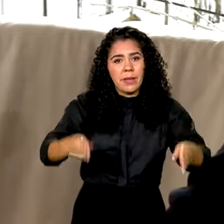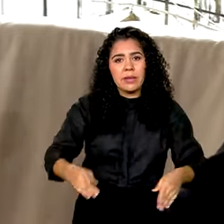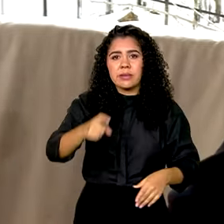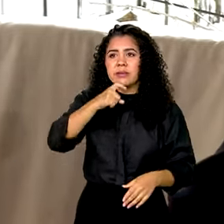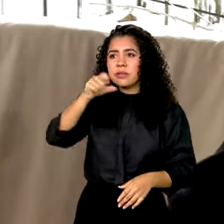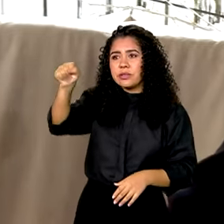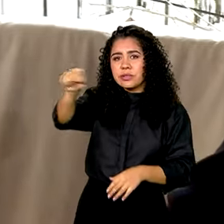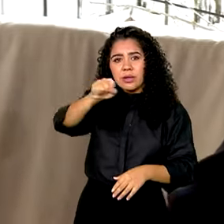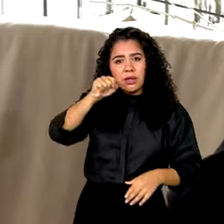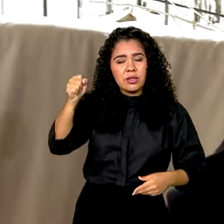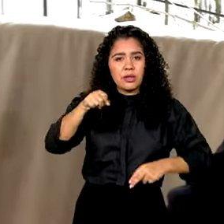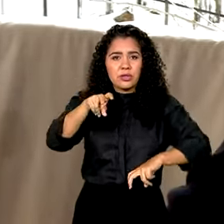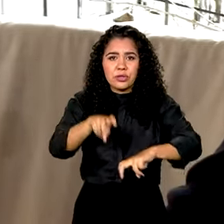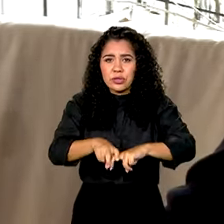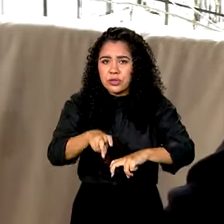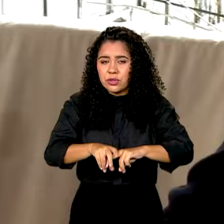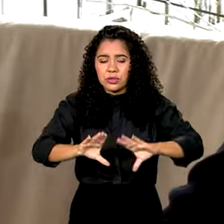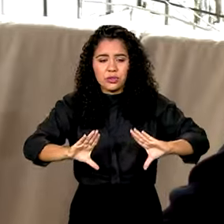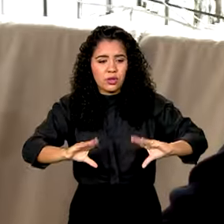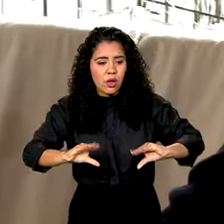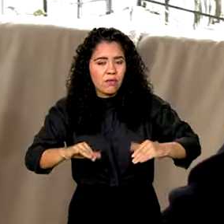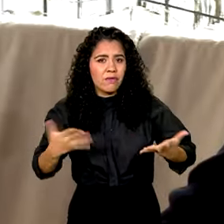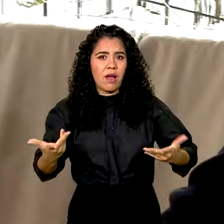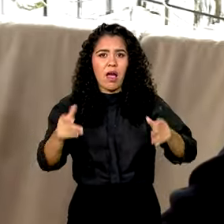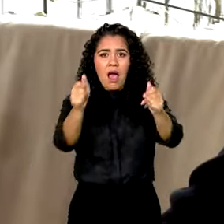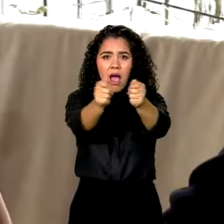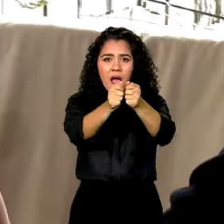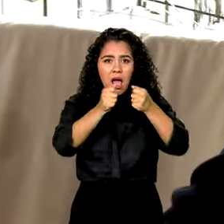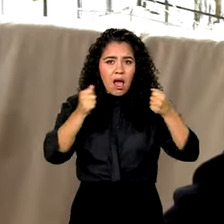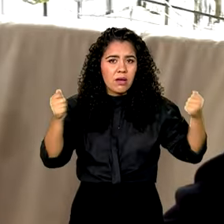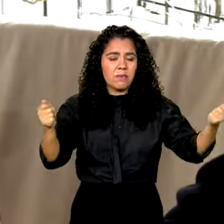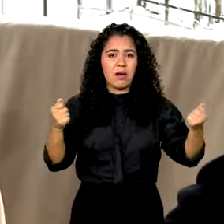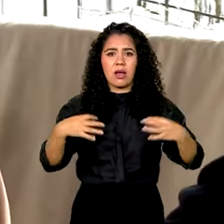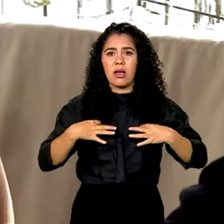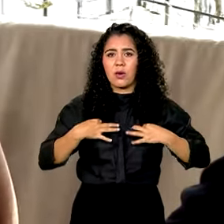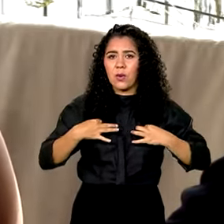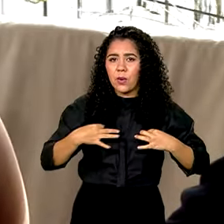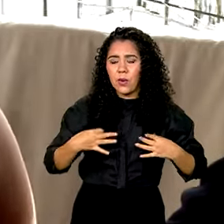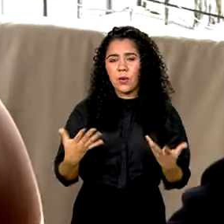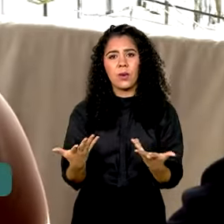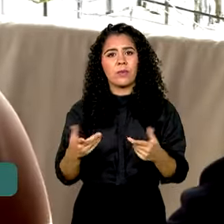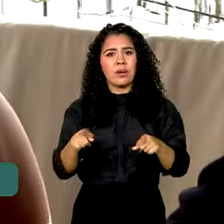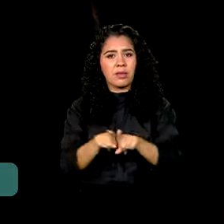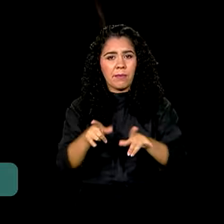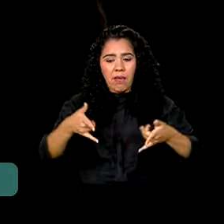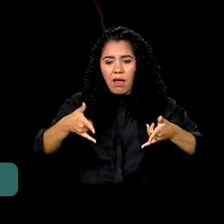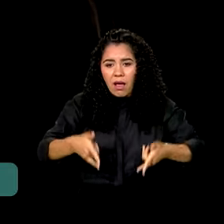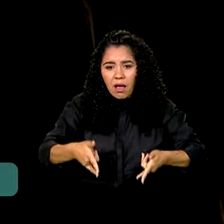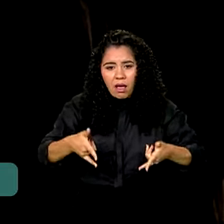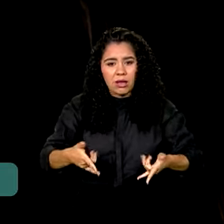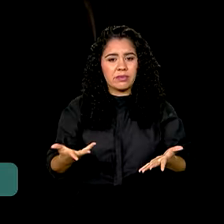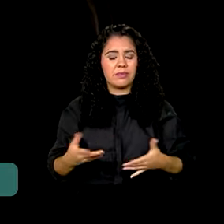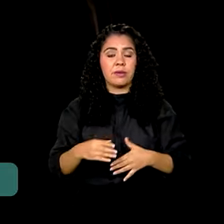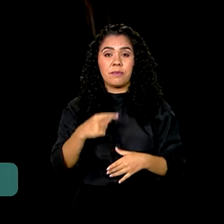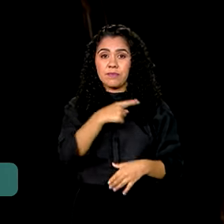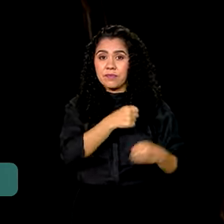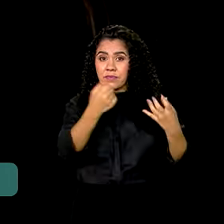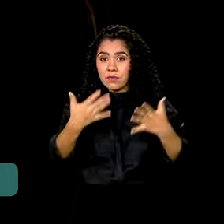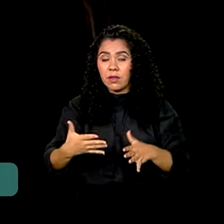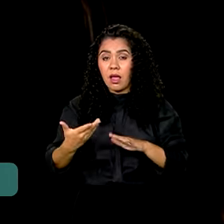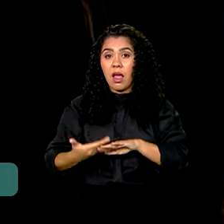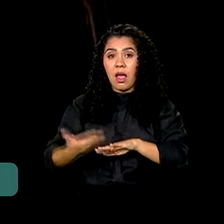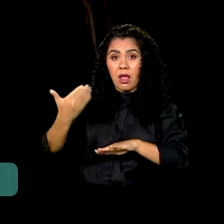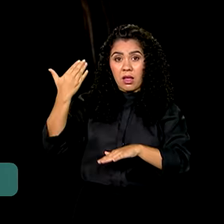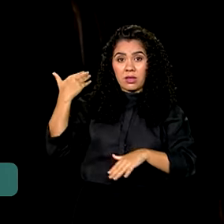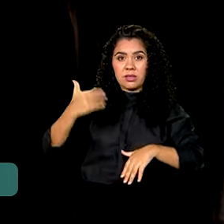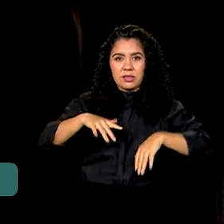madeira, sofá, armários, roupeiros, cama. Antes da enchente, Adriana